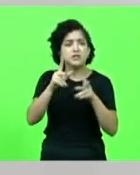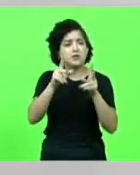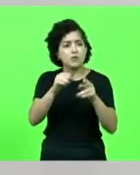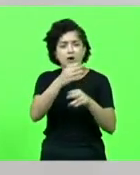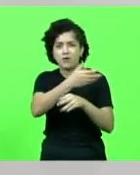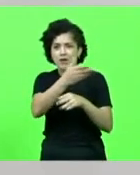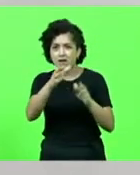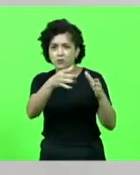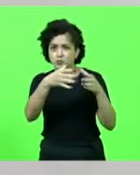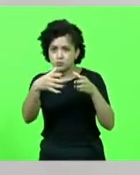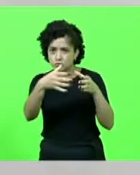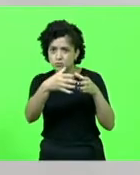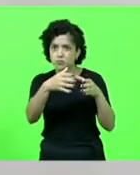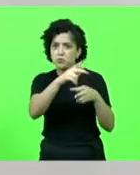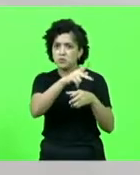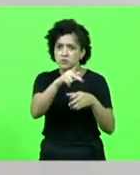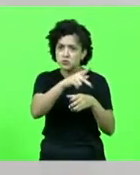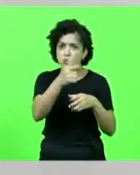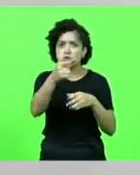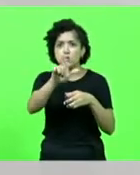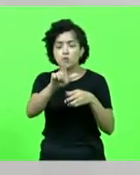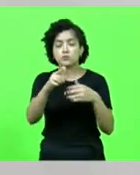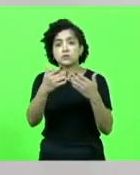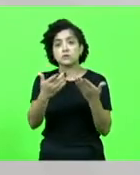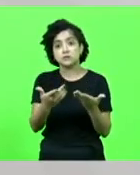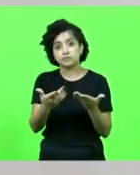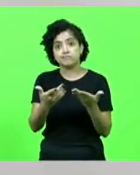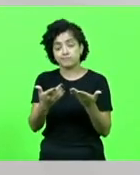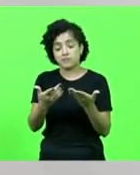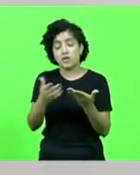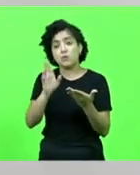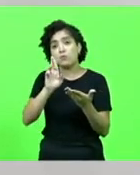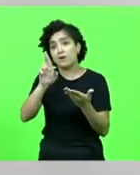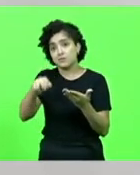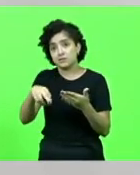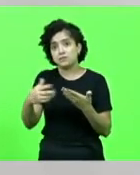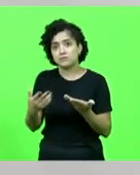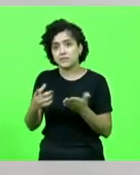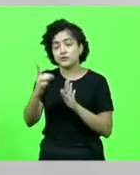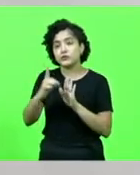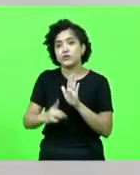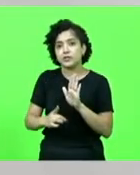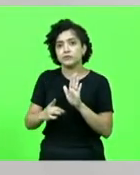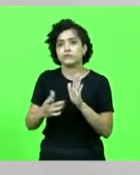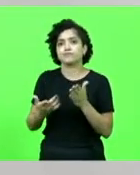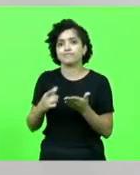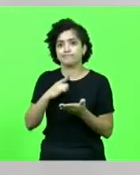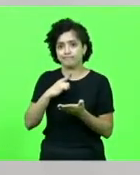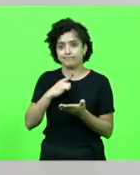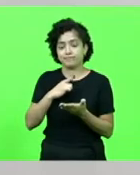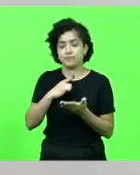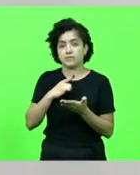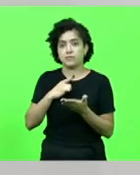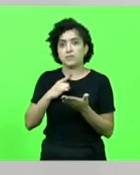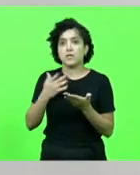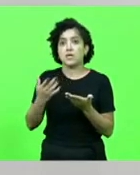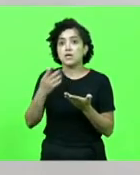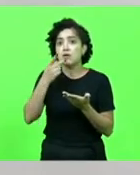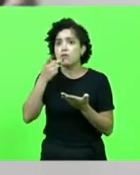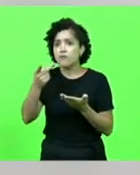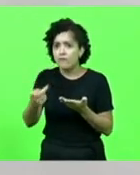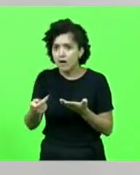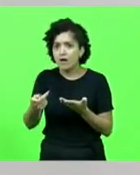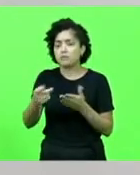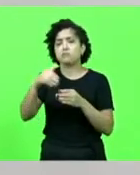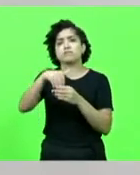fizeram outras categorias. E com razão e com direito de fazer isso. E eu falo com moral, porque eu votei a